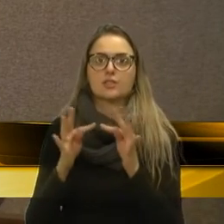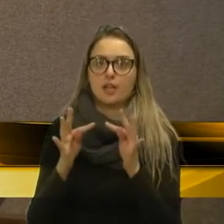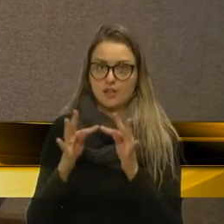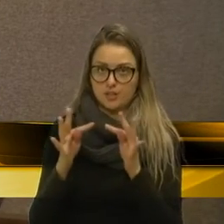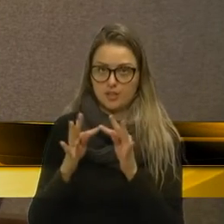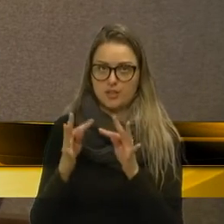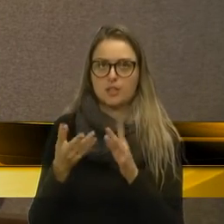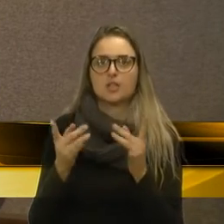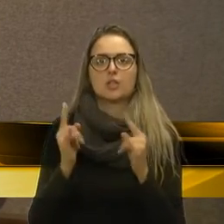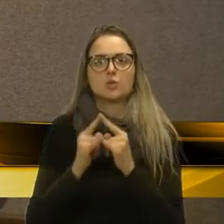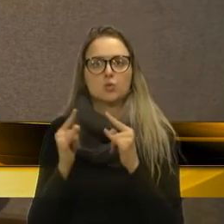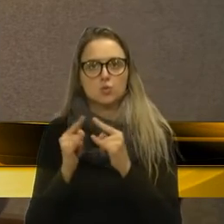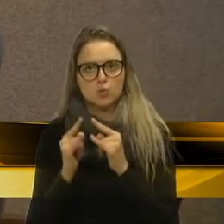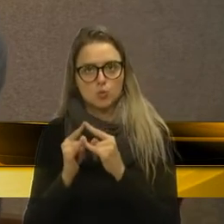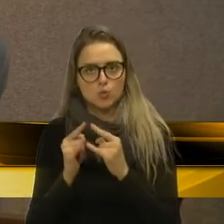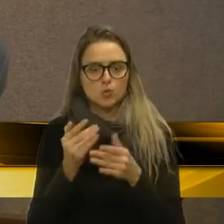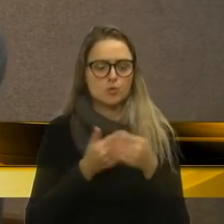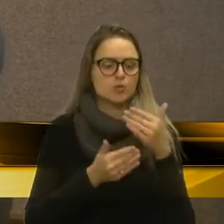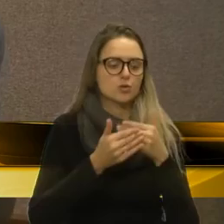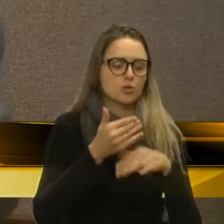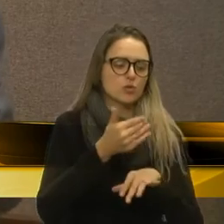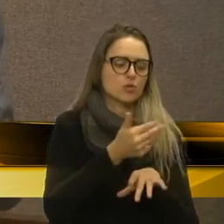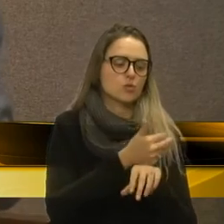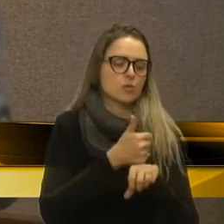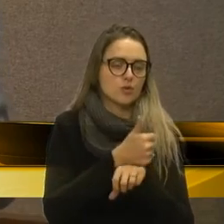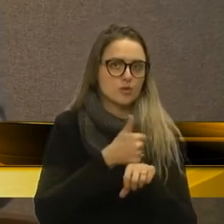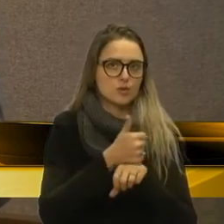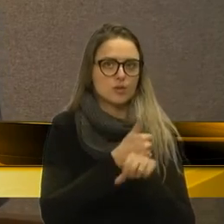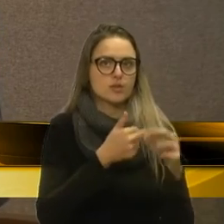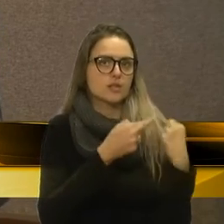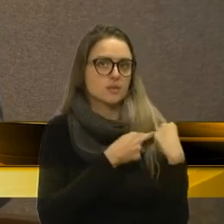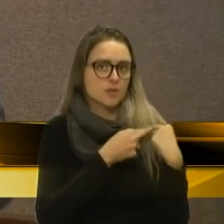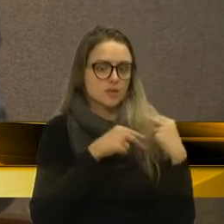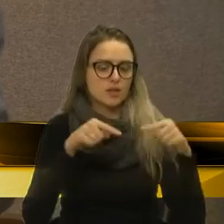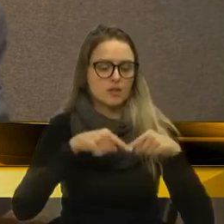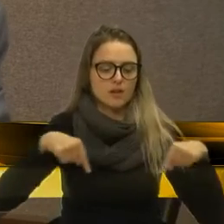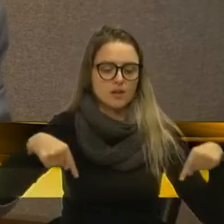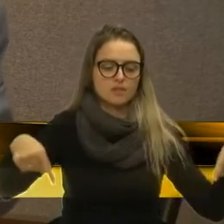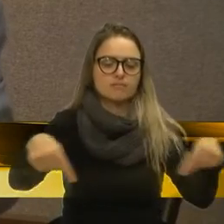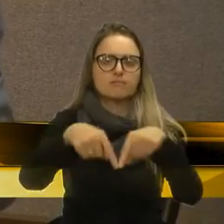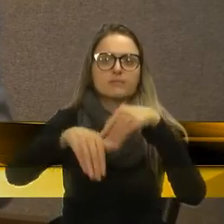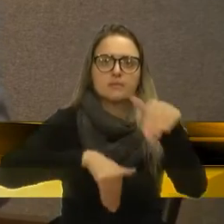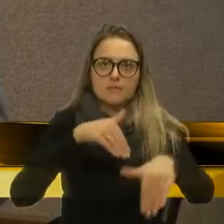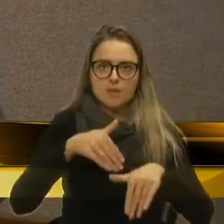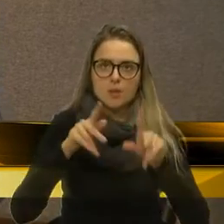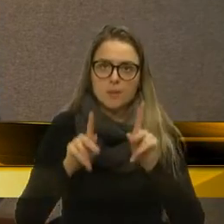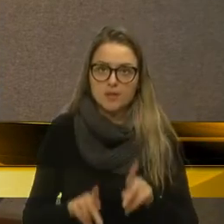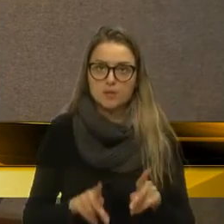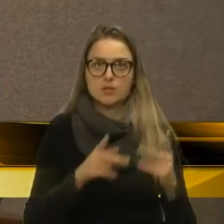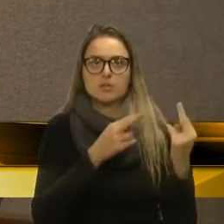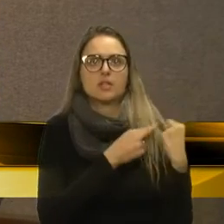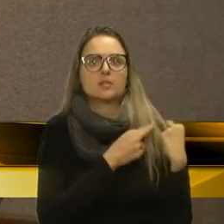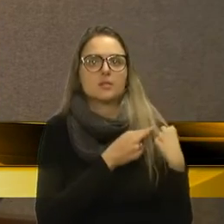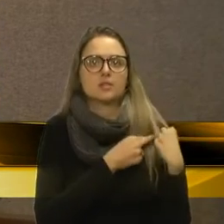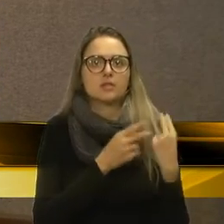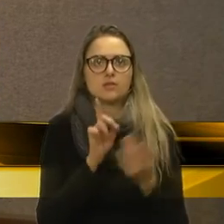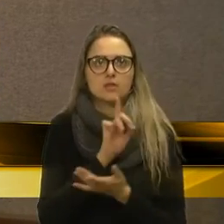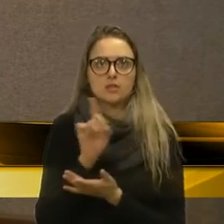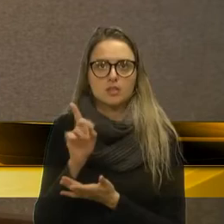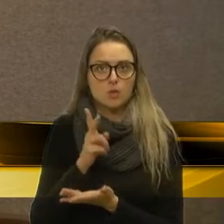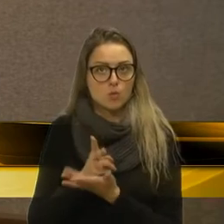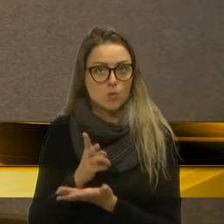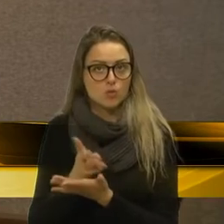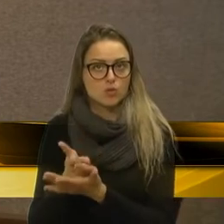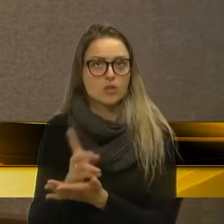dos clubes, dos responsáveis por essas piscinas, que são responsáveis, eles não continuam,